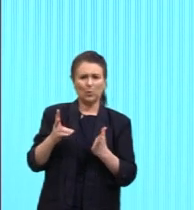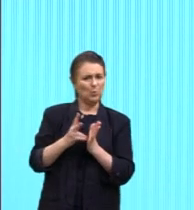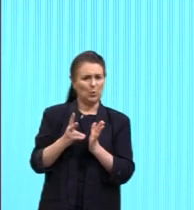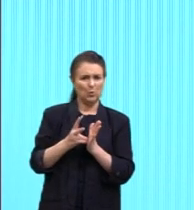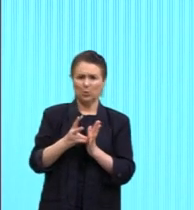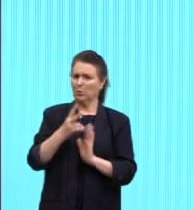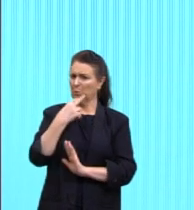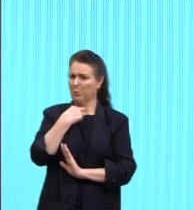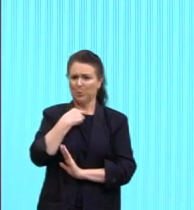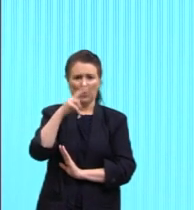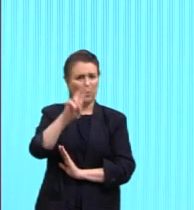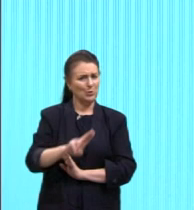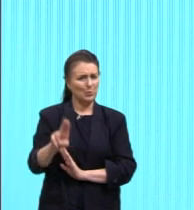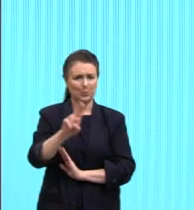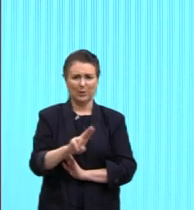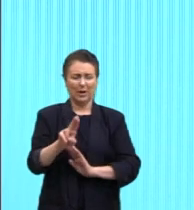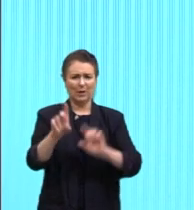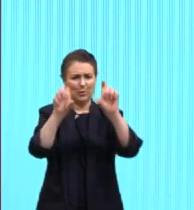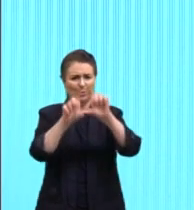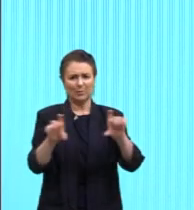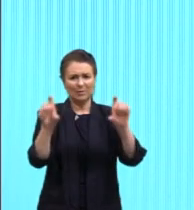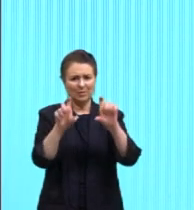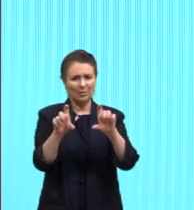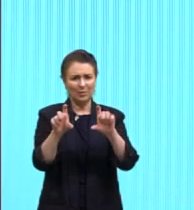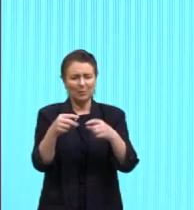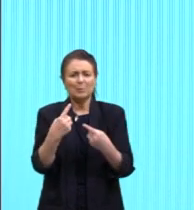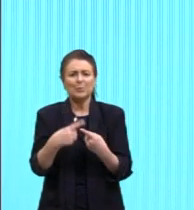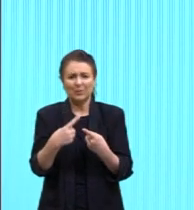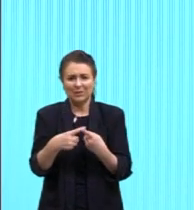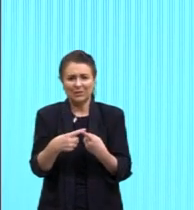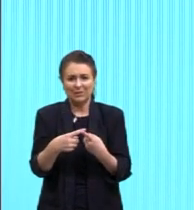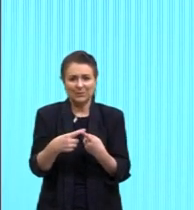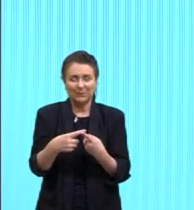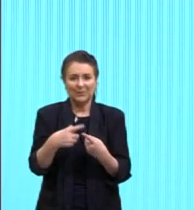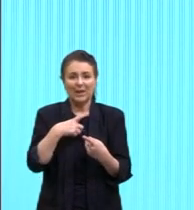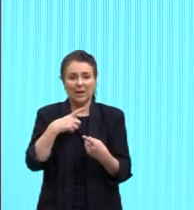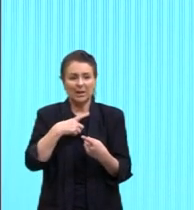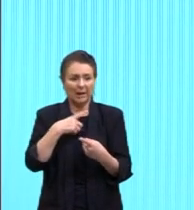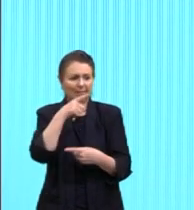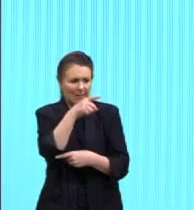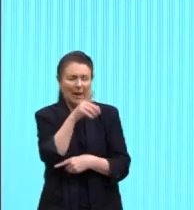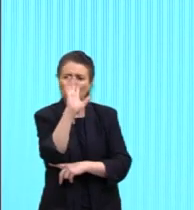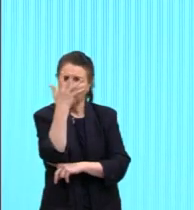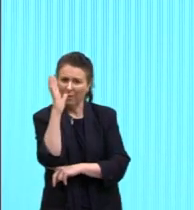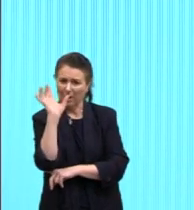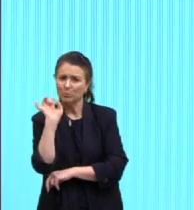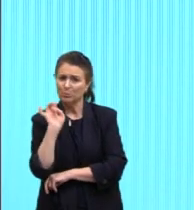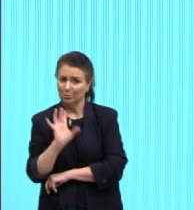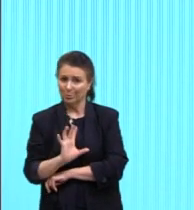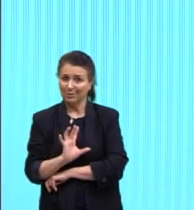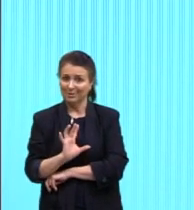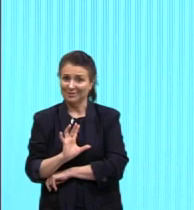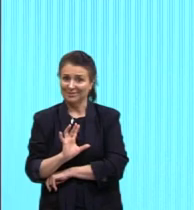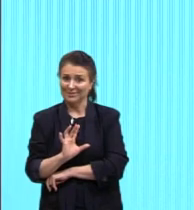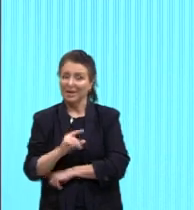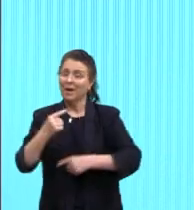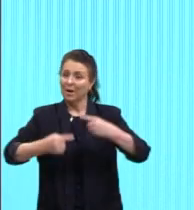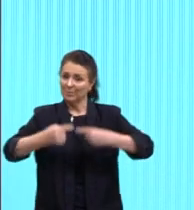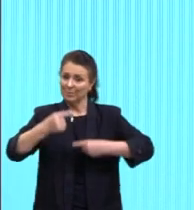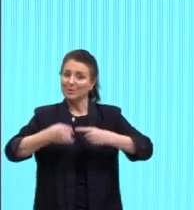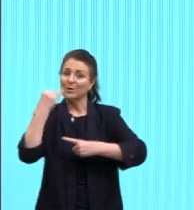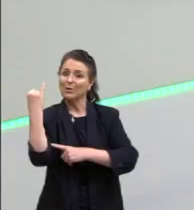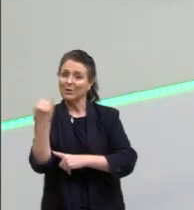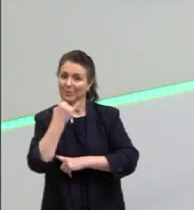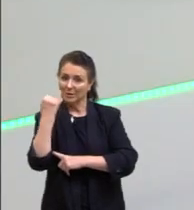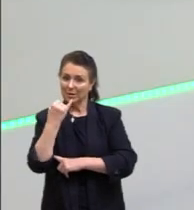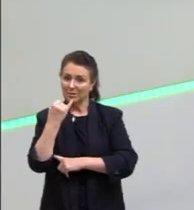pode estar no meio da civilização, ele tem que estar no meio do mato, ele tem que estar. Então, ele traz, o Denilson traz